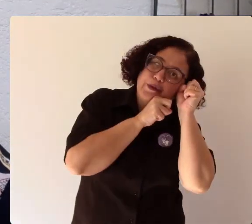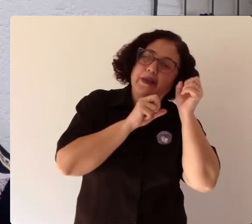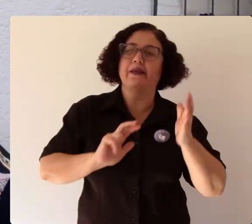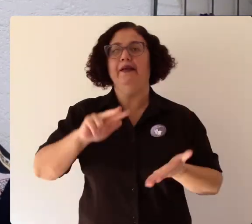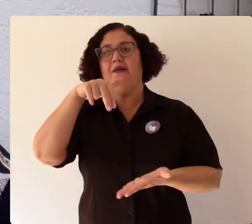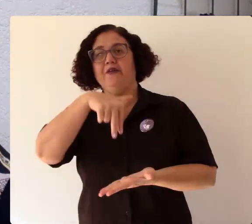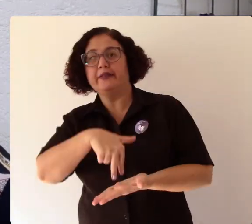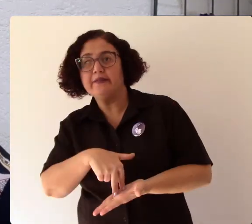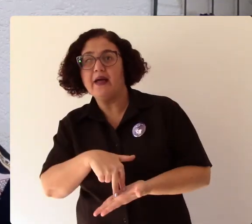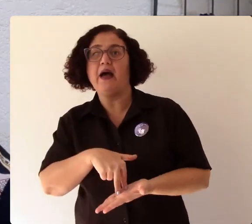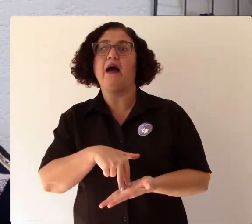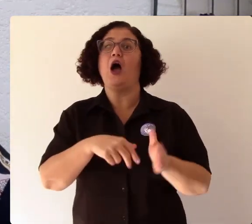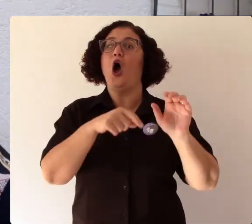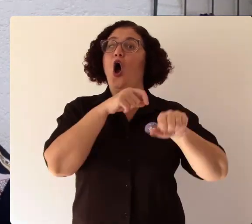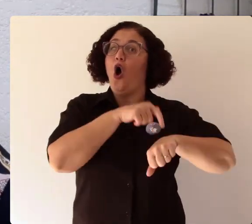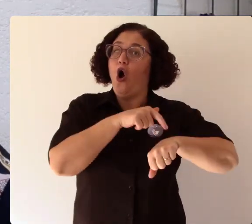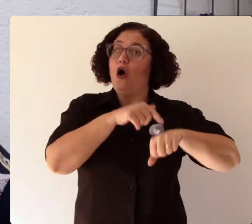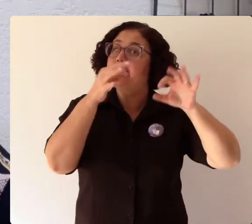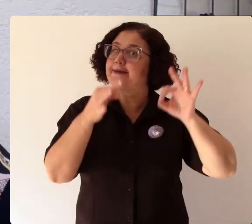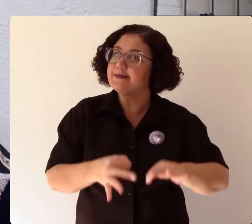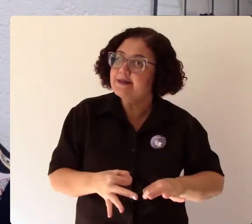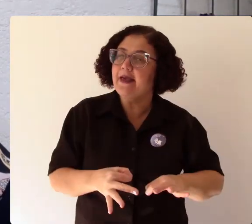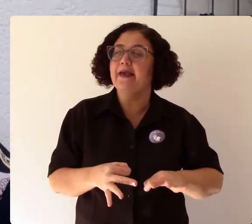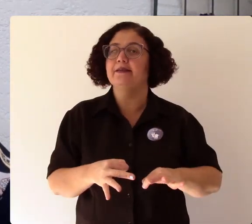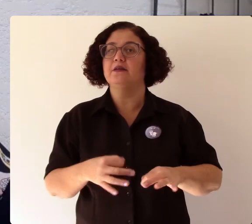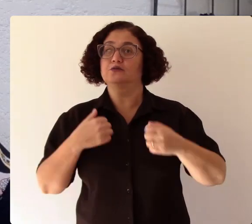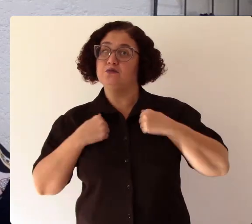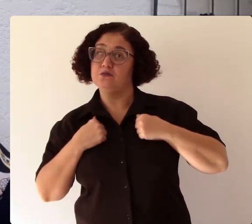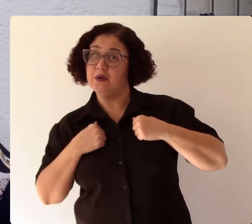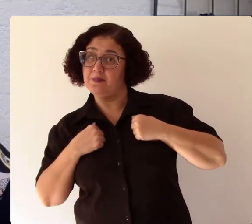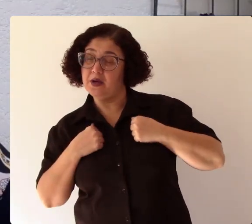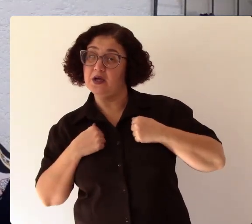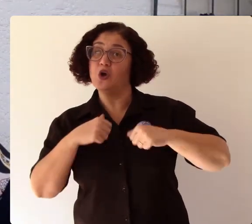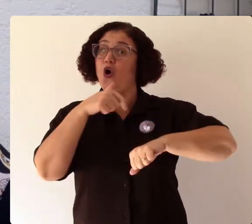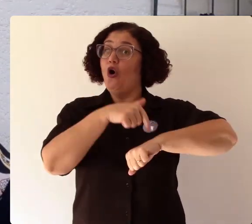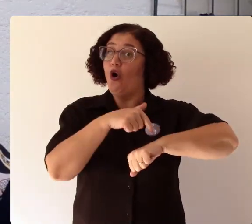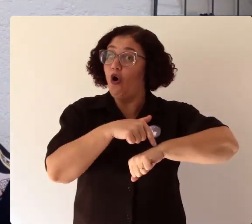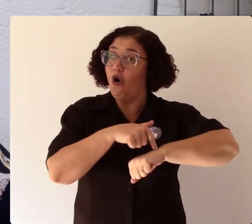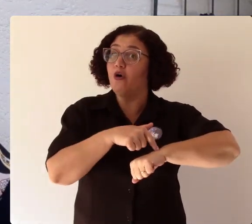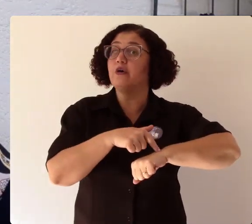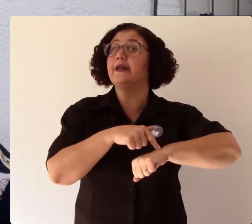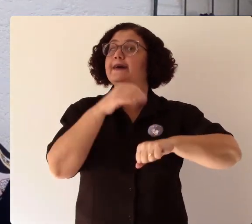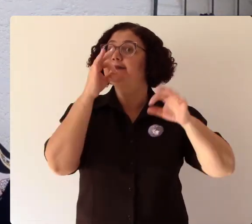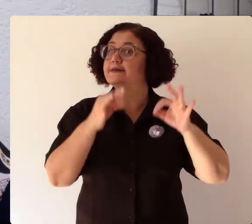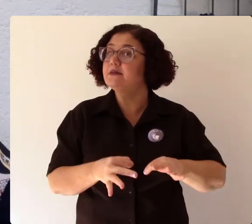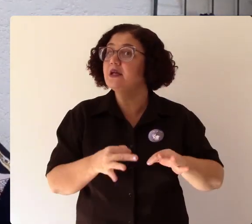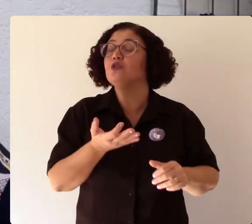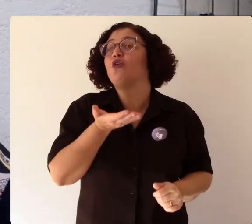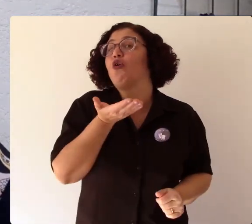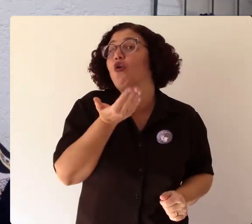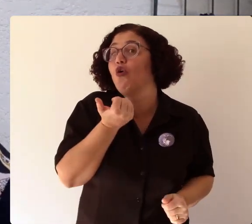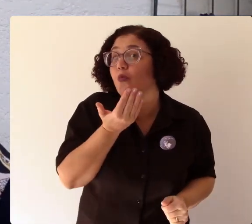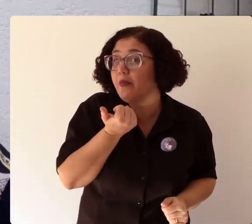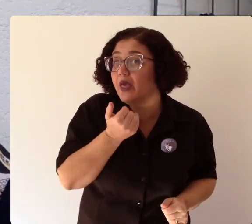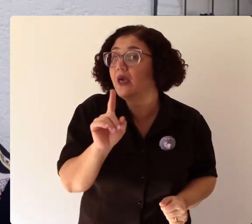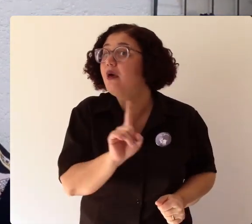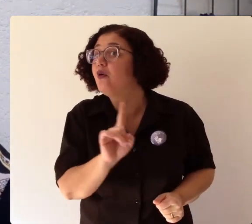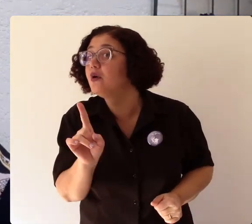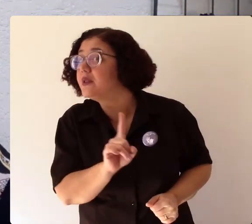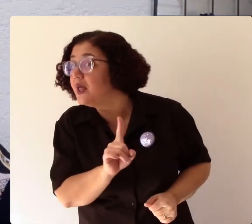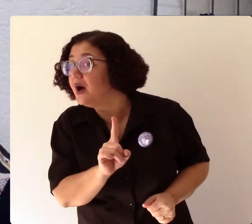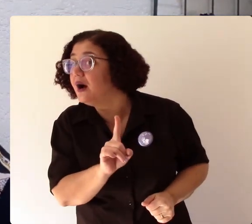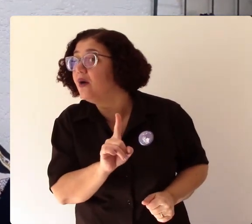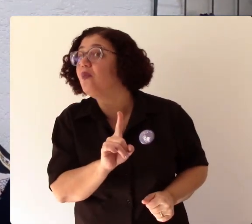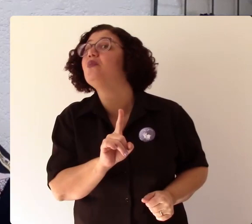ou não tomar banho e a que horas quer fazer isso, se você quer comer ou não quer comer e o que quer comer